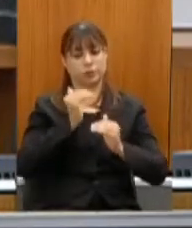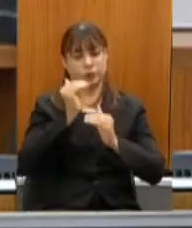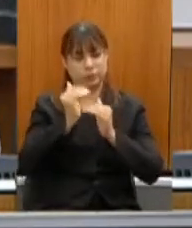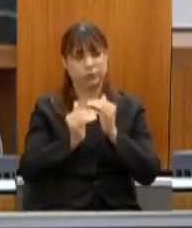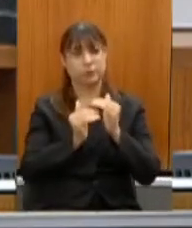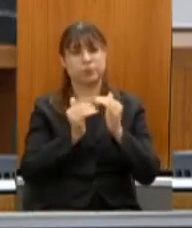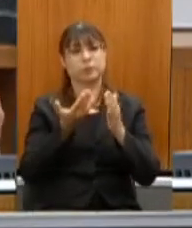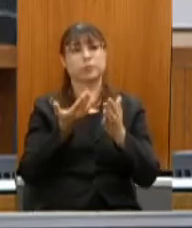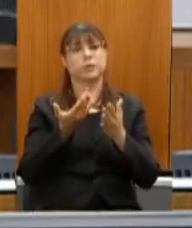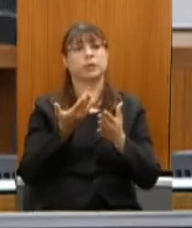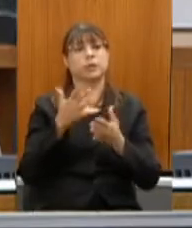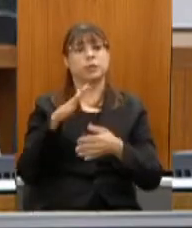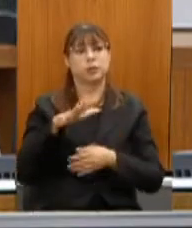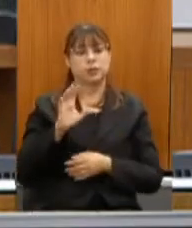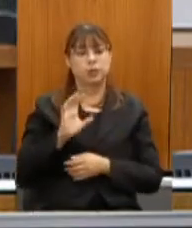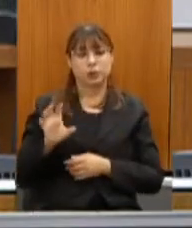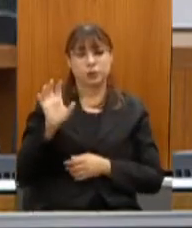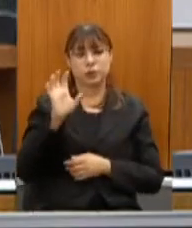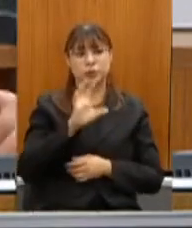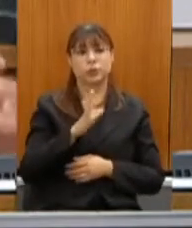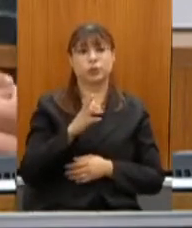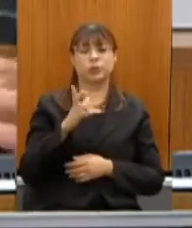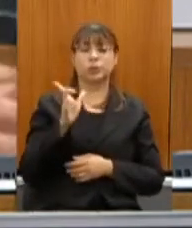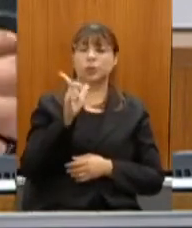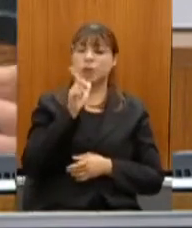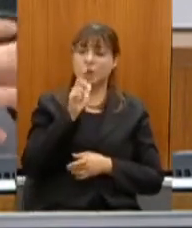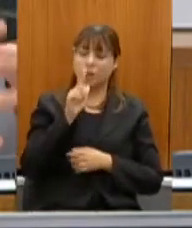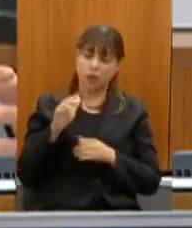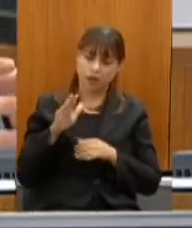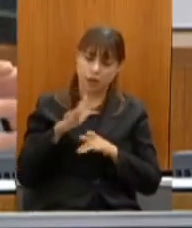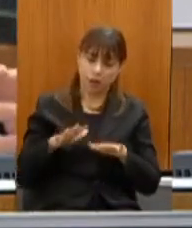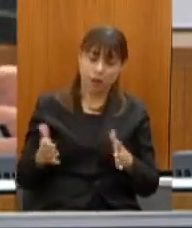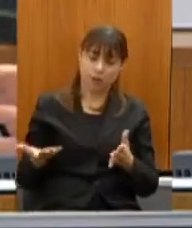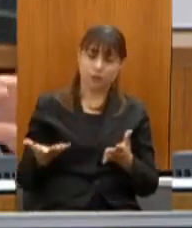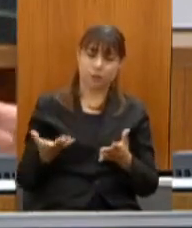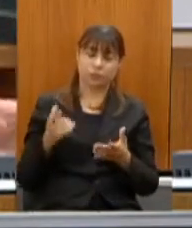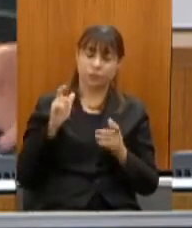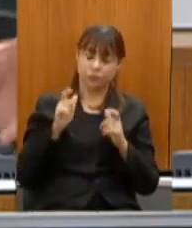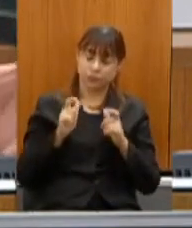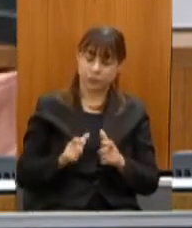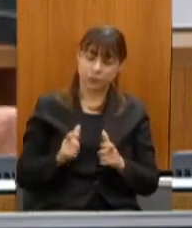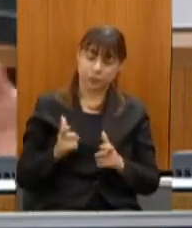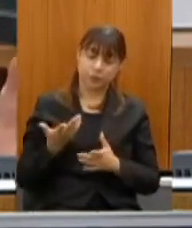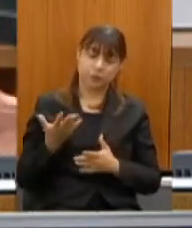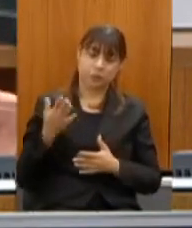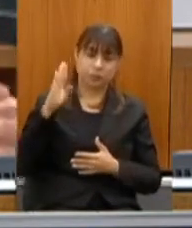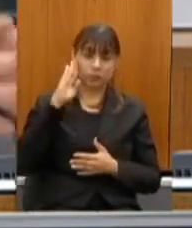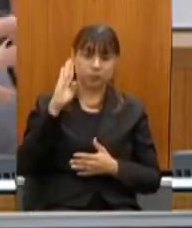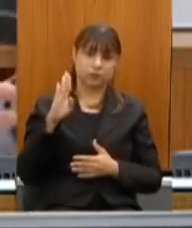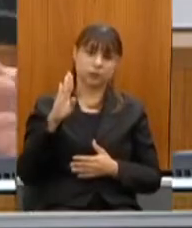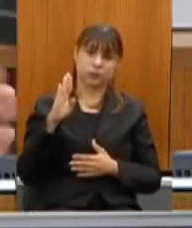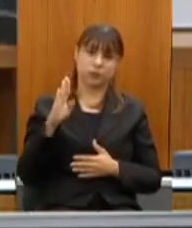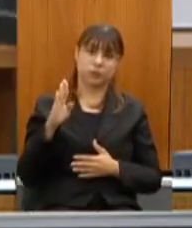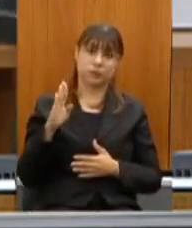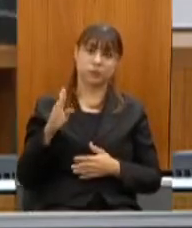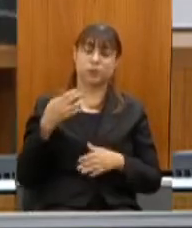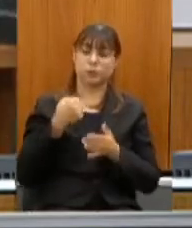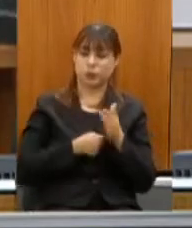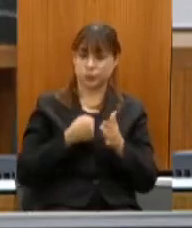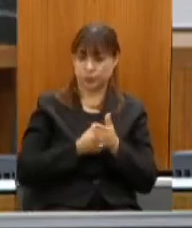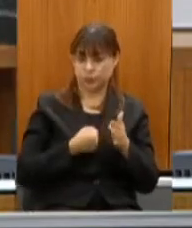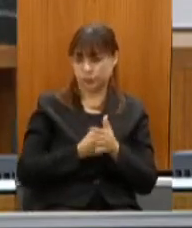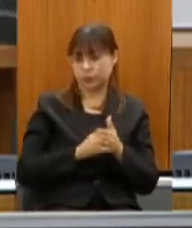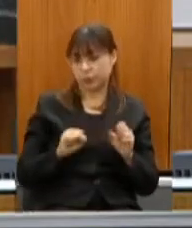para a região dos lagos a comissão é especificamente para isso e obviamente para dar força nessa luta nossa de